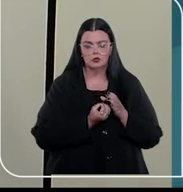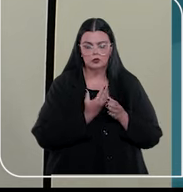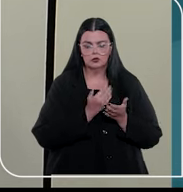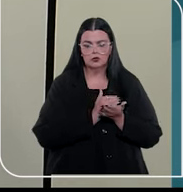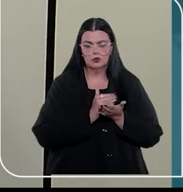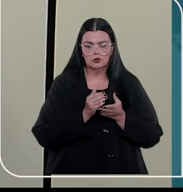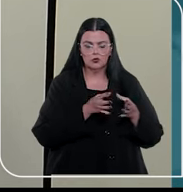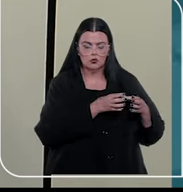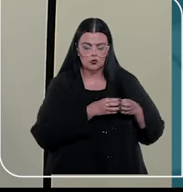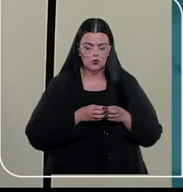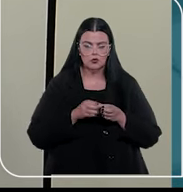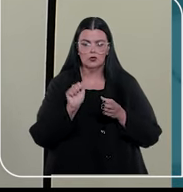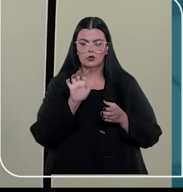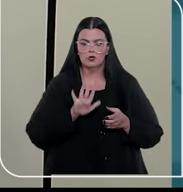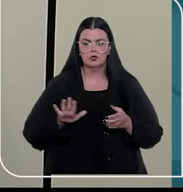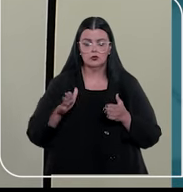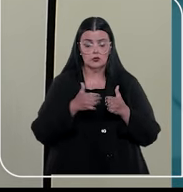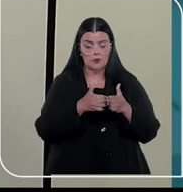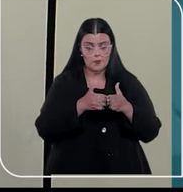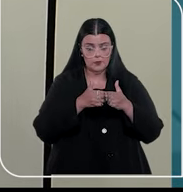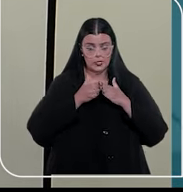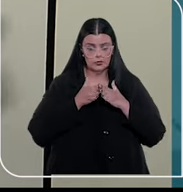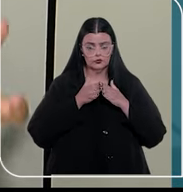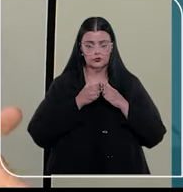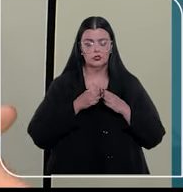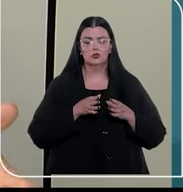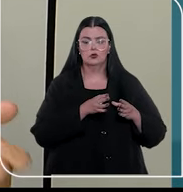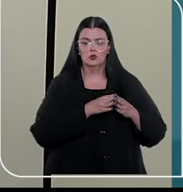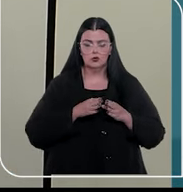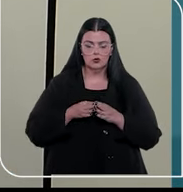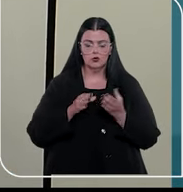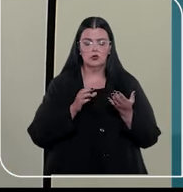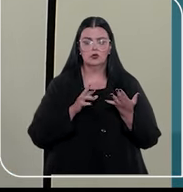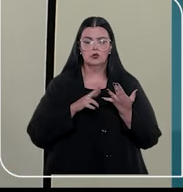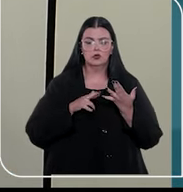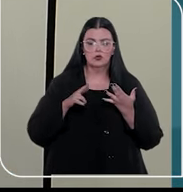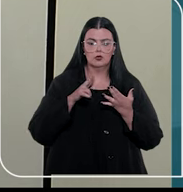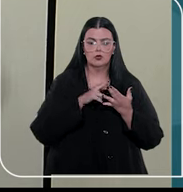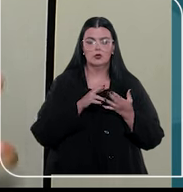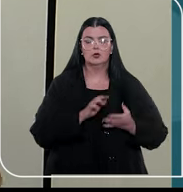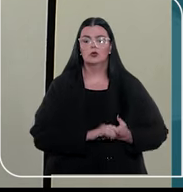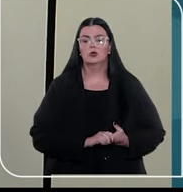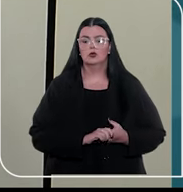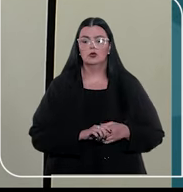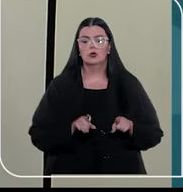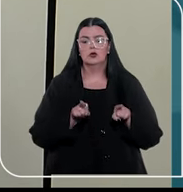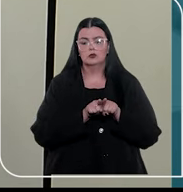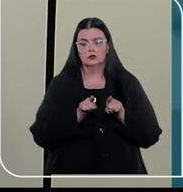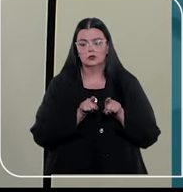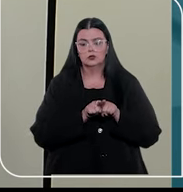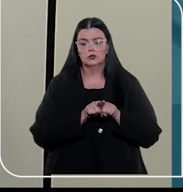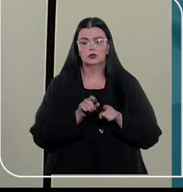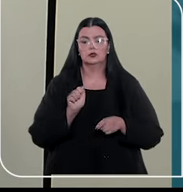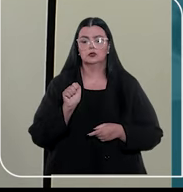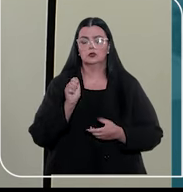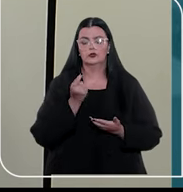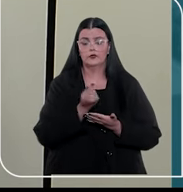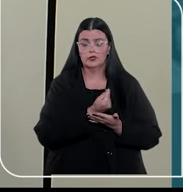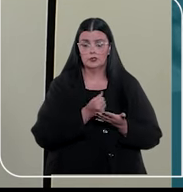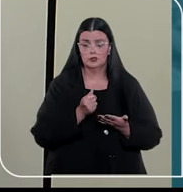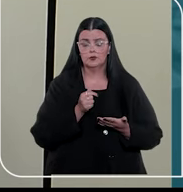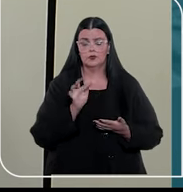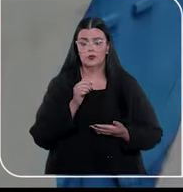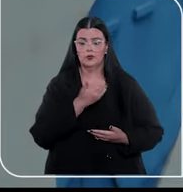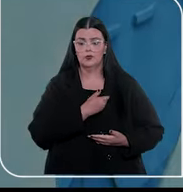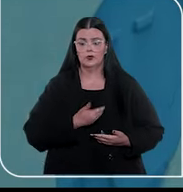de origem, seja na Turma Nacional de Uniformização, ou seja, nas turmas recursais da Fazenda Pública, ou seja, nas turmas de uniformização da